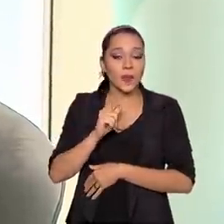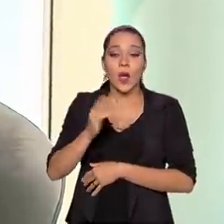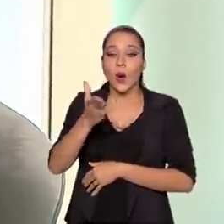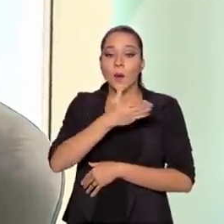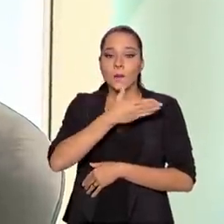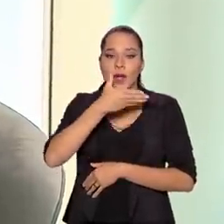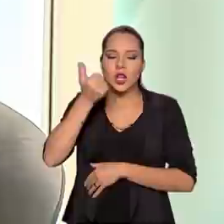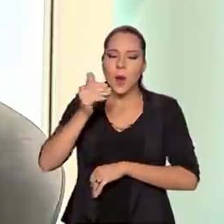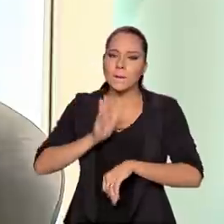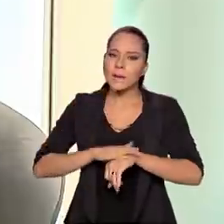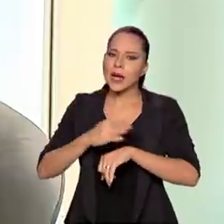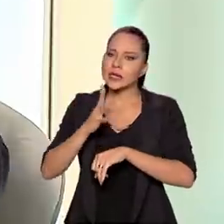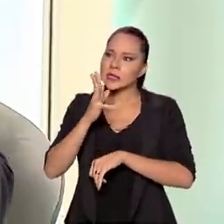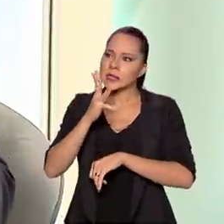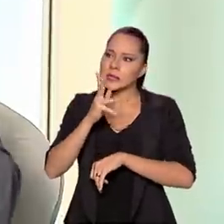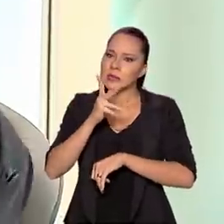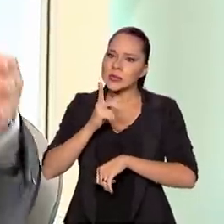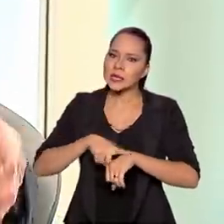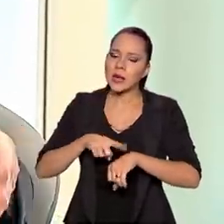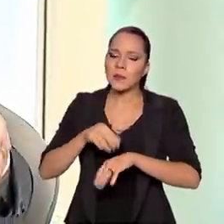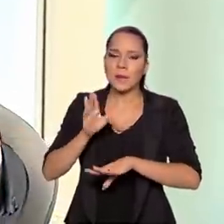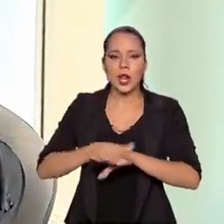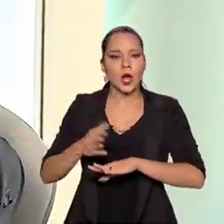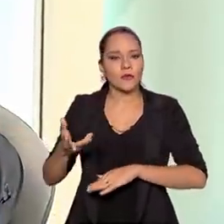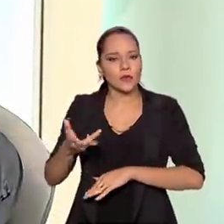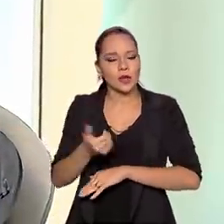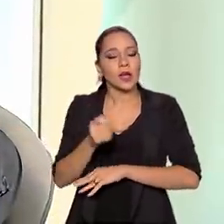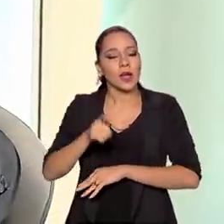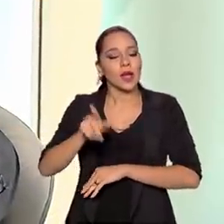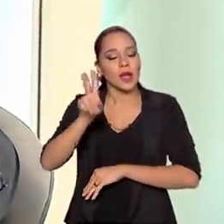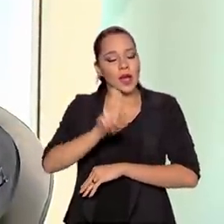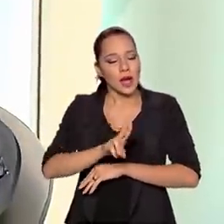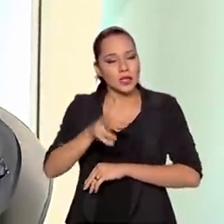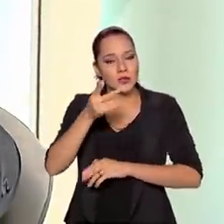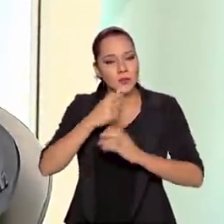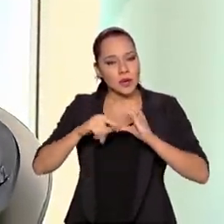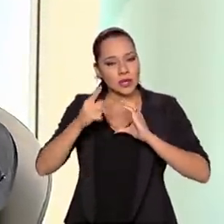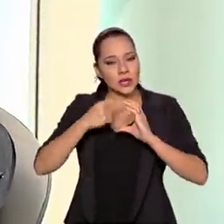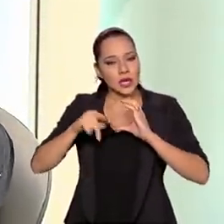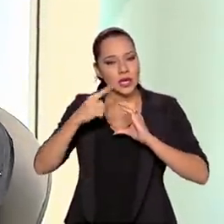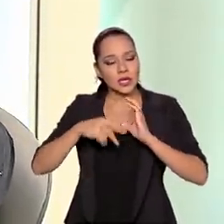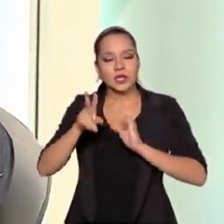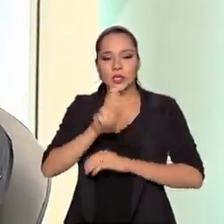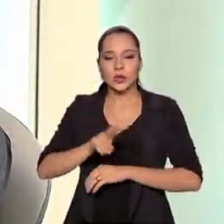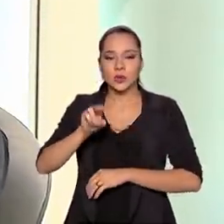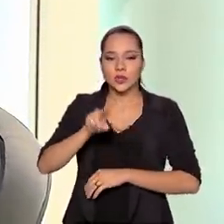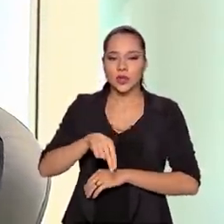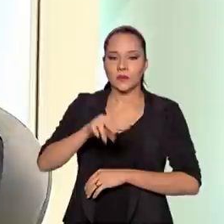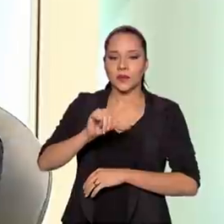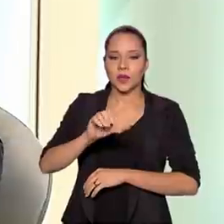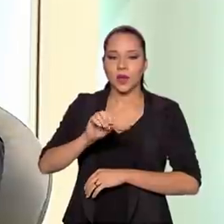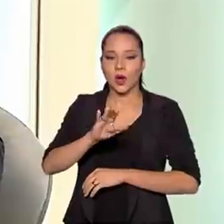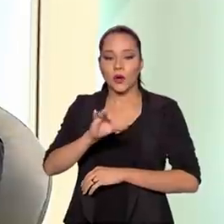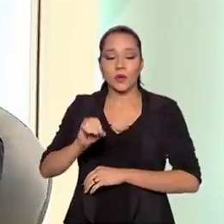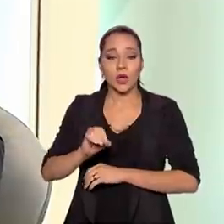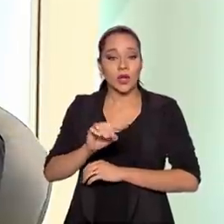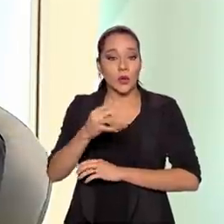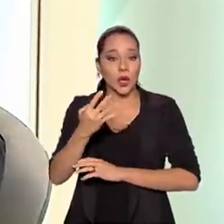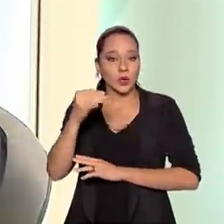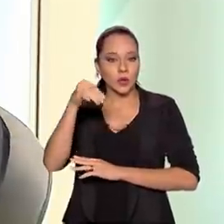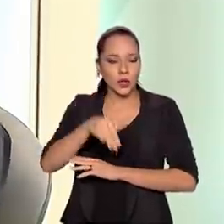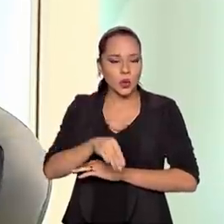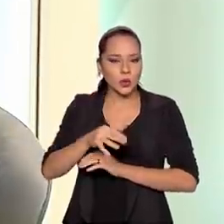melhor rendimento e a melhor eficiência são essas que têm exatamente os acumuladores de nióbio, porque ela carrega em quatro minutos.